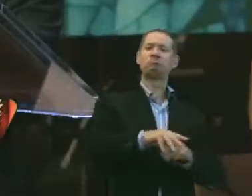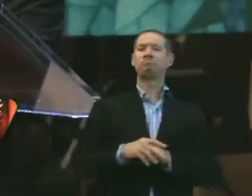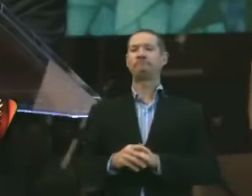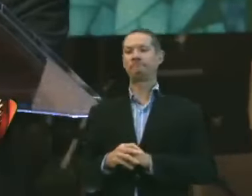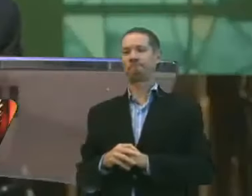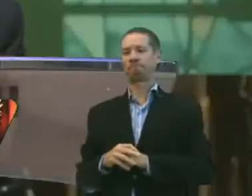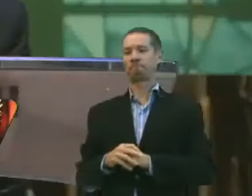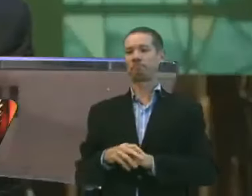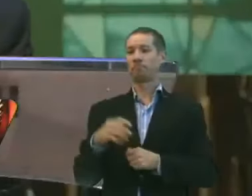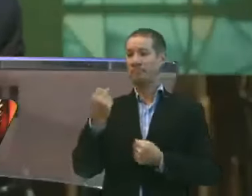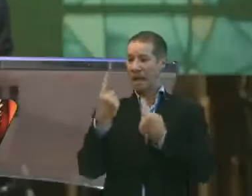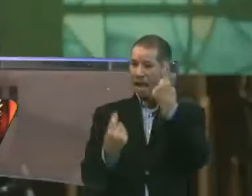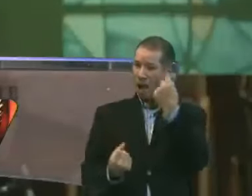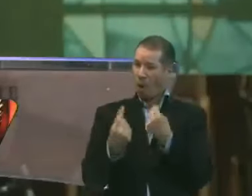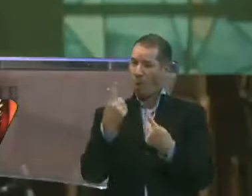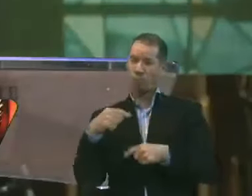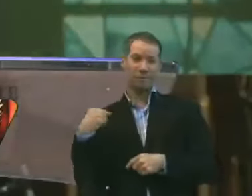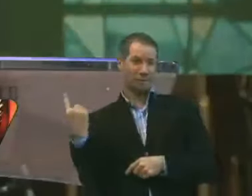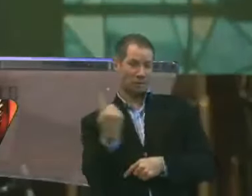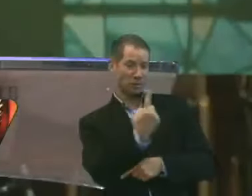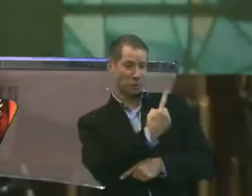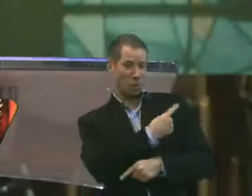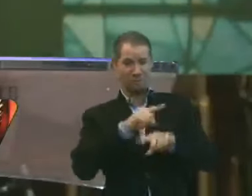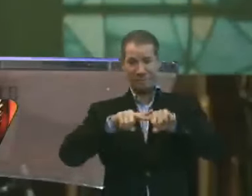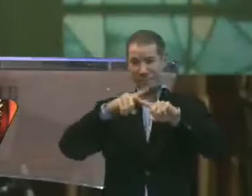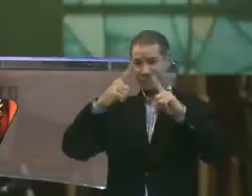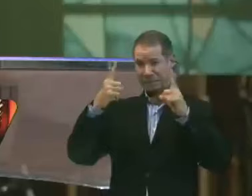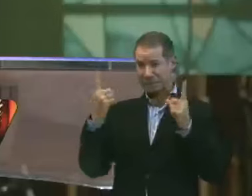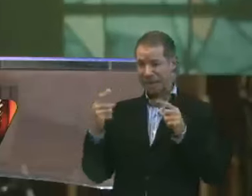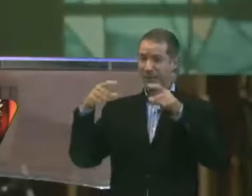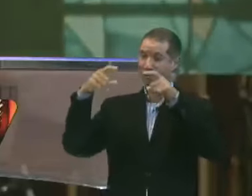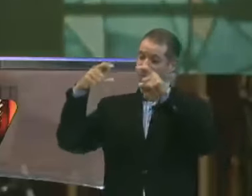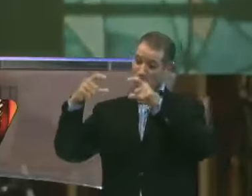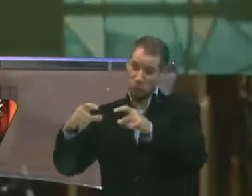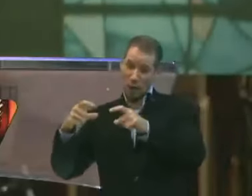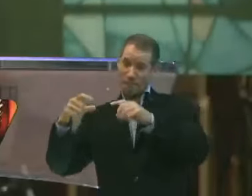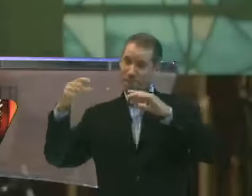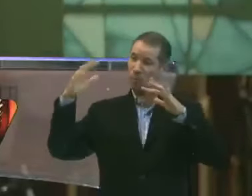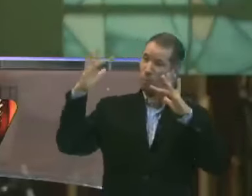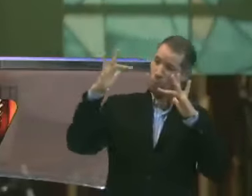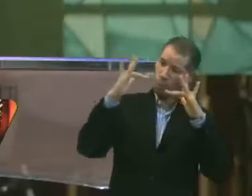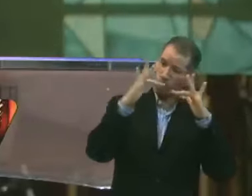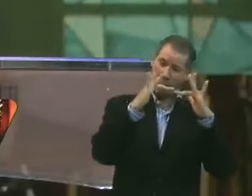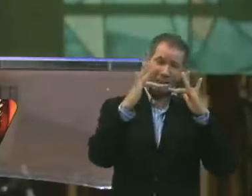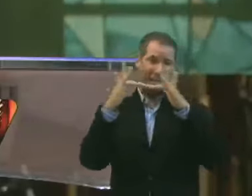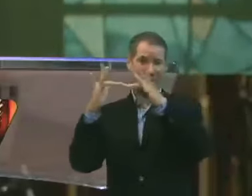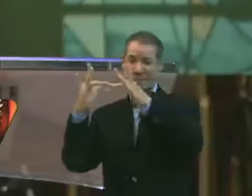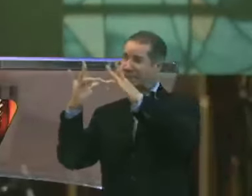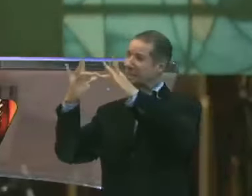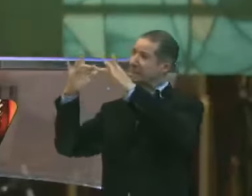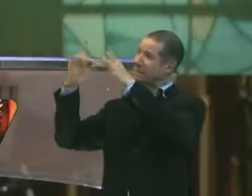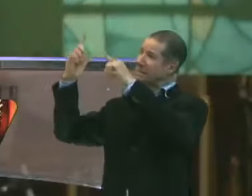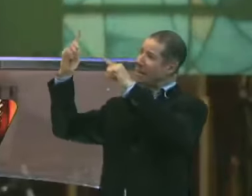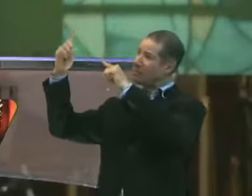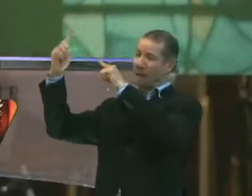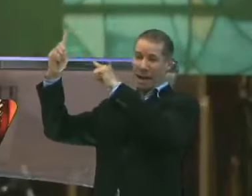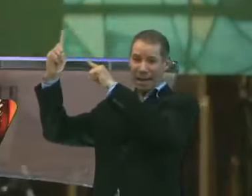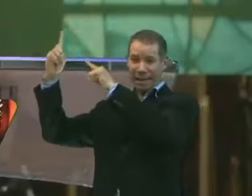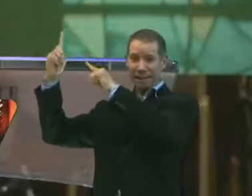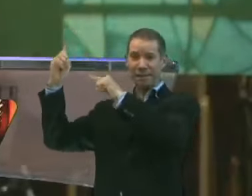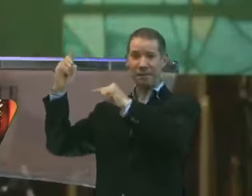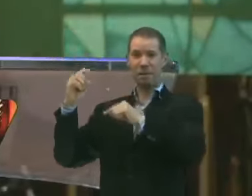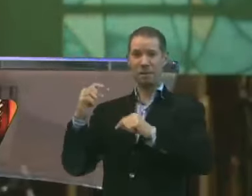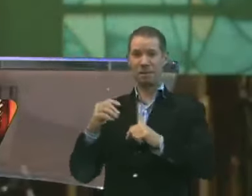E alguns de nós. Apesar de estarmos nesse lugar. Conectados. A Deus. De certa forma.